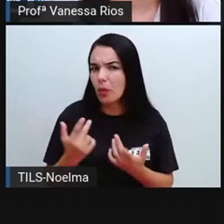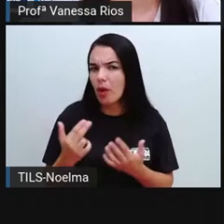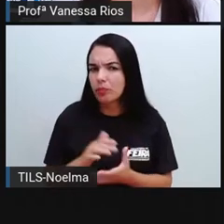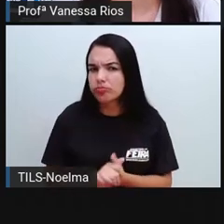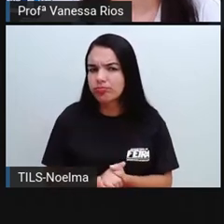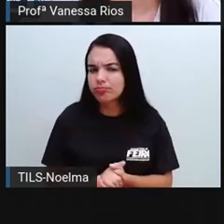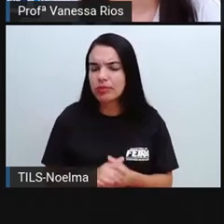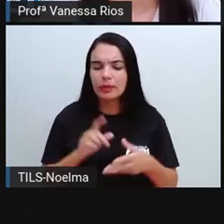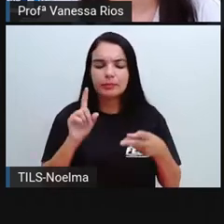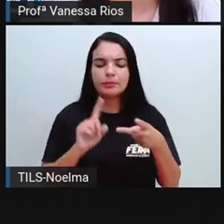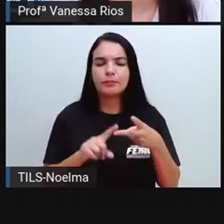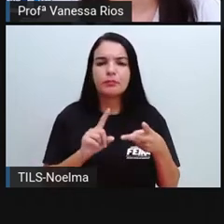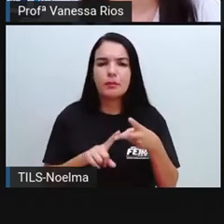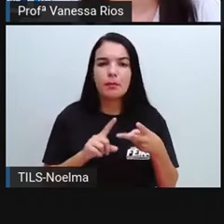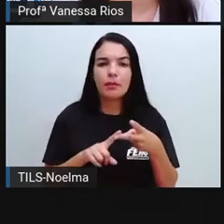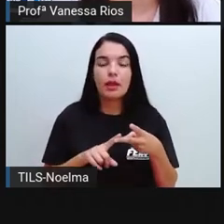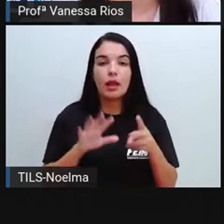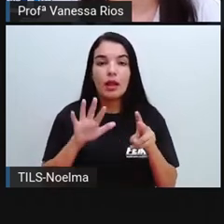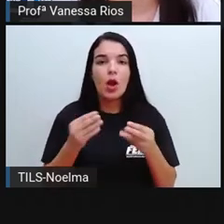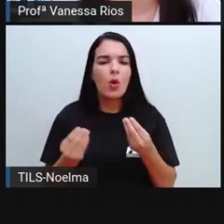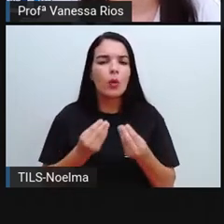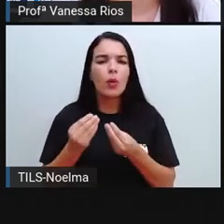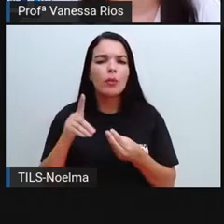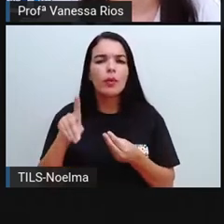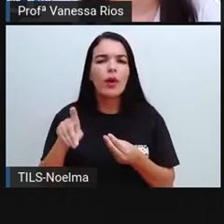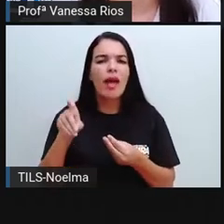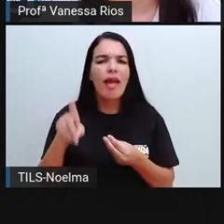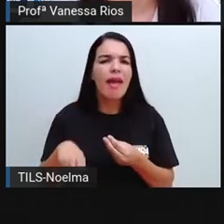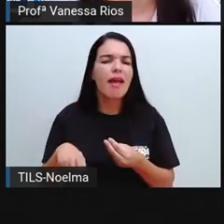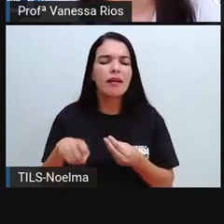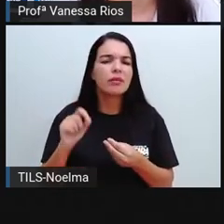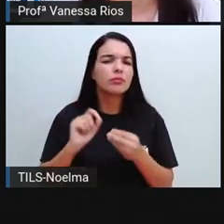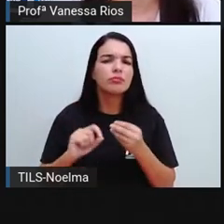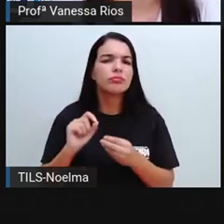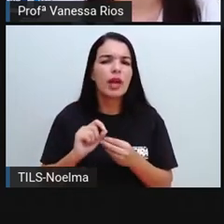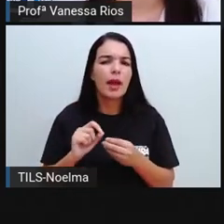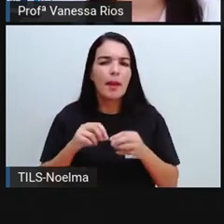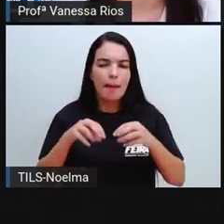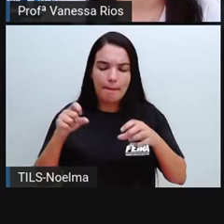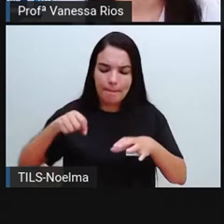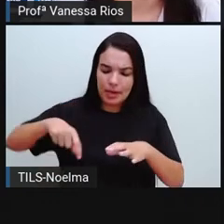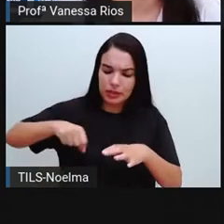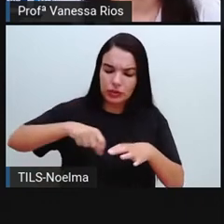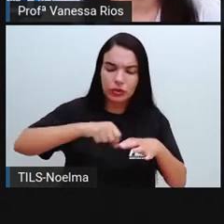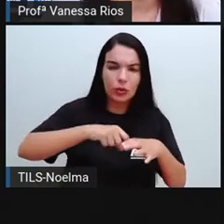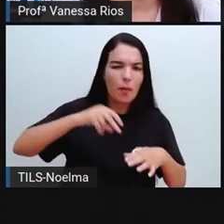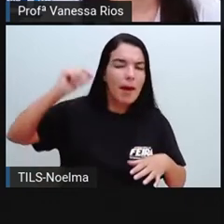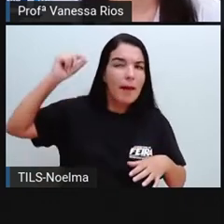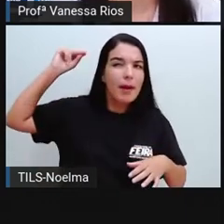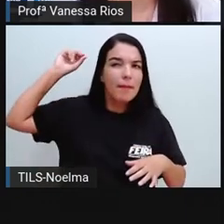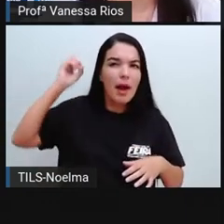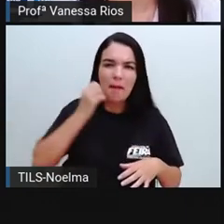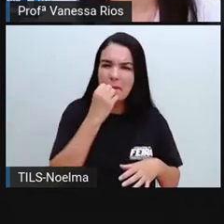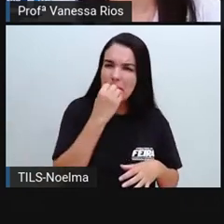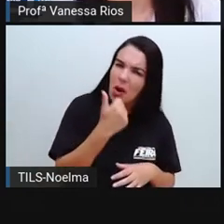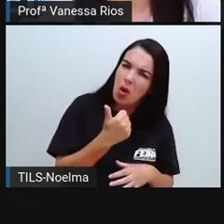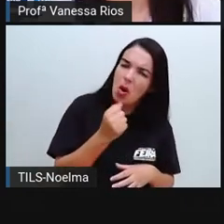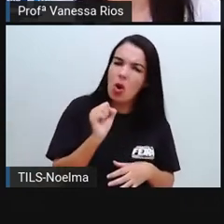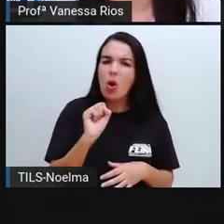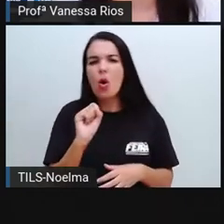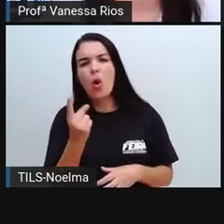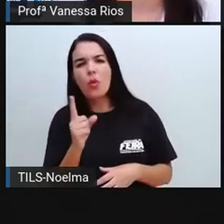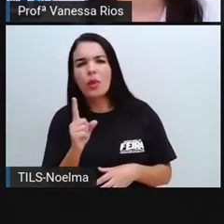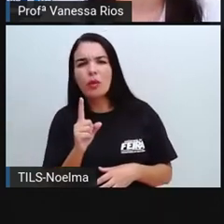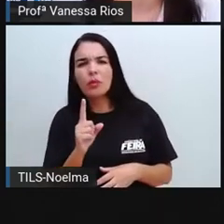As condições de plantio naquele lugar, naquele tempo, eram ou não favoráveis? Existiam aí as